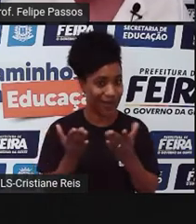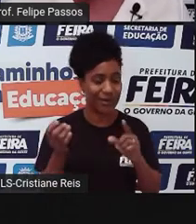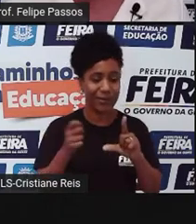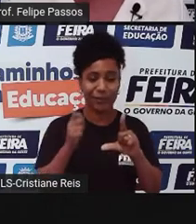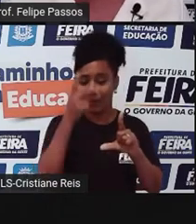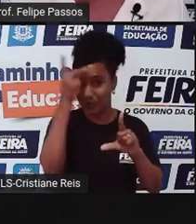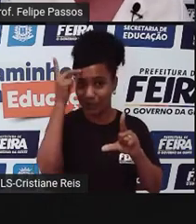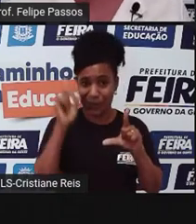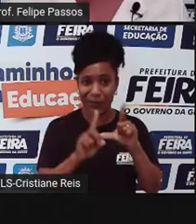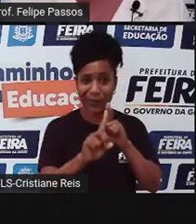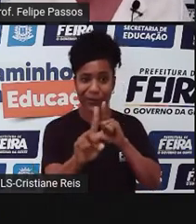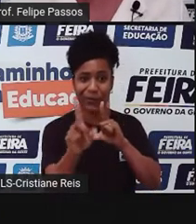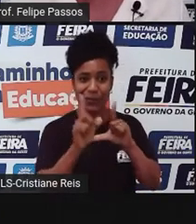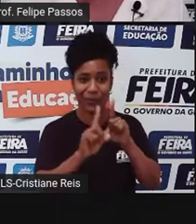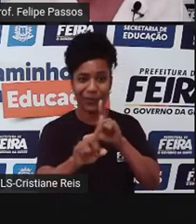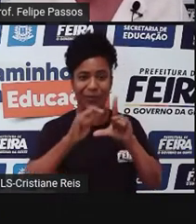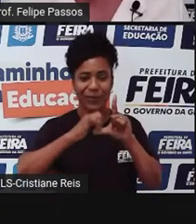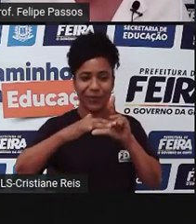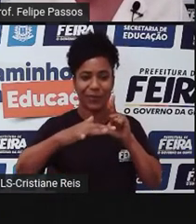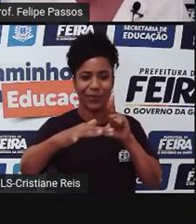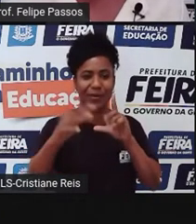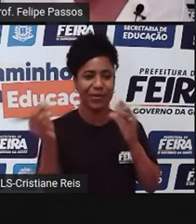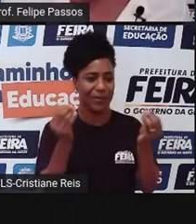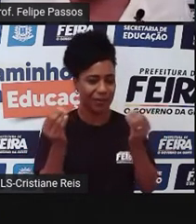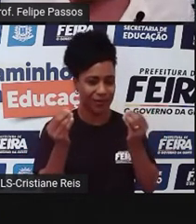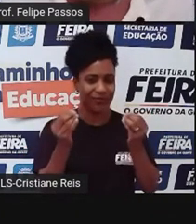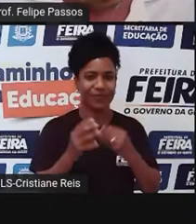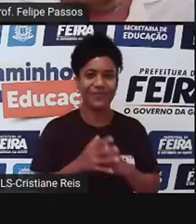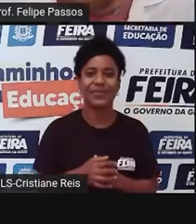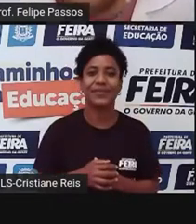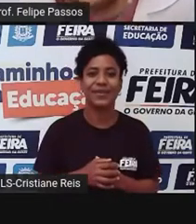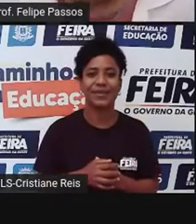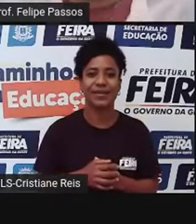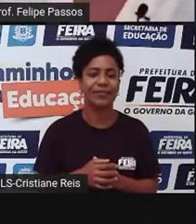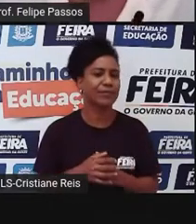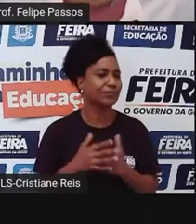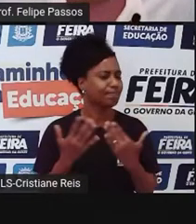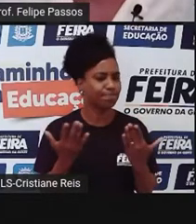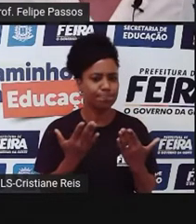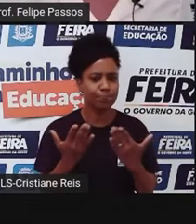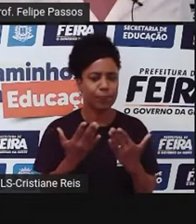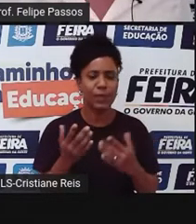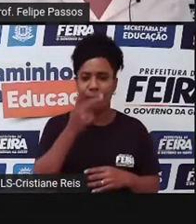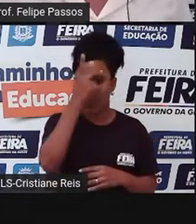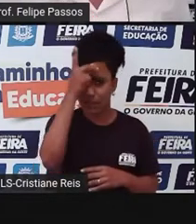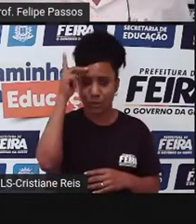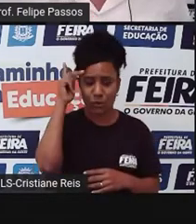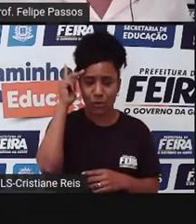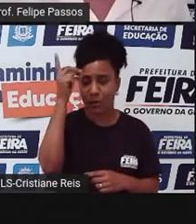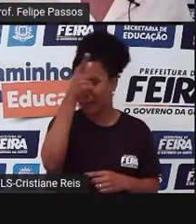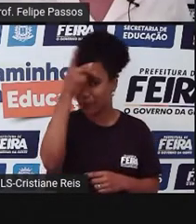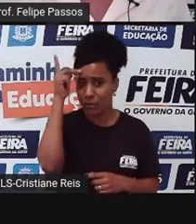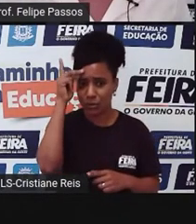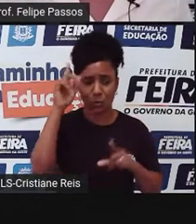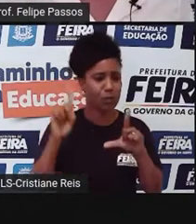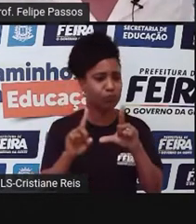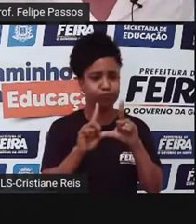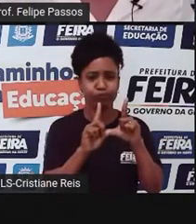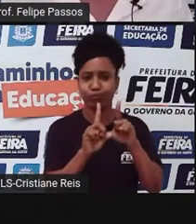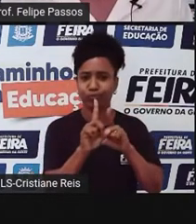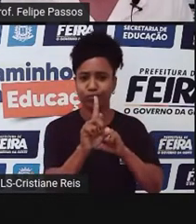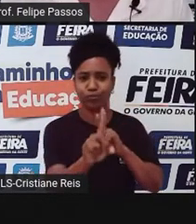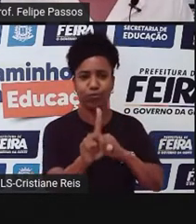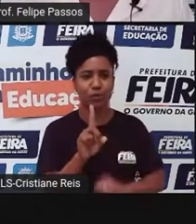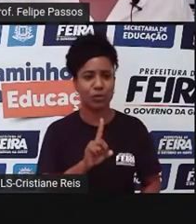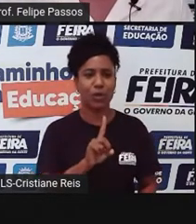hoje, né? Então bora lá. O que é uma pessoa ser influente? O que é que significa isso? Ser